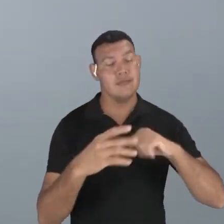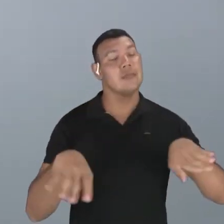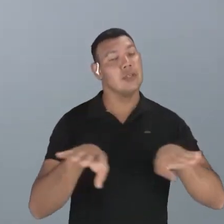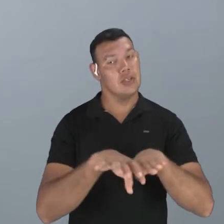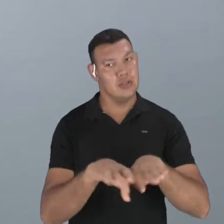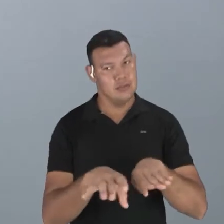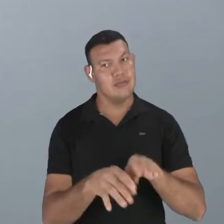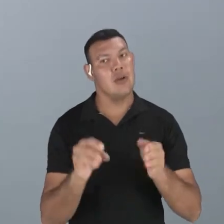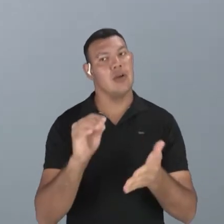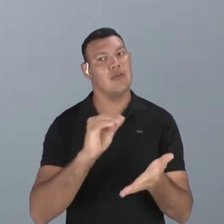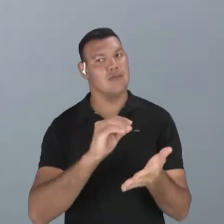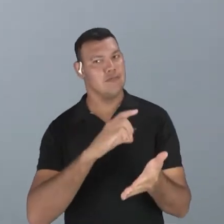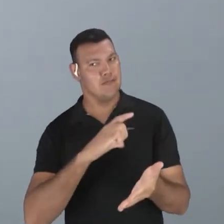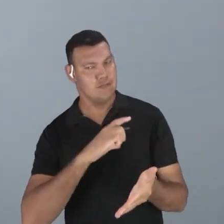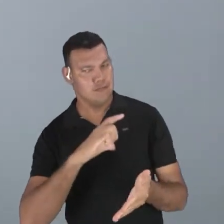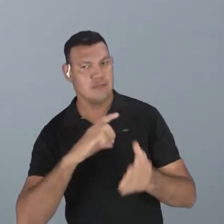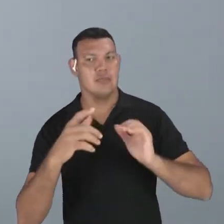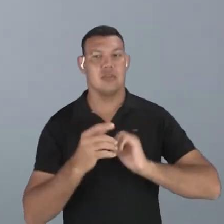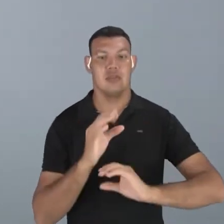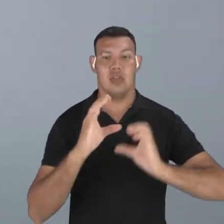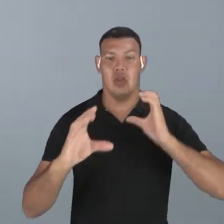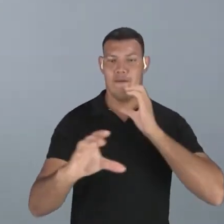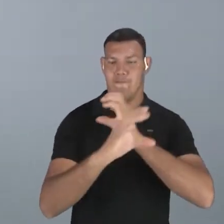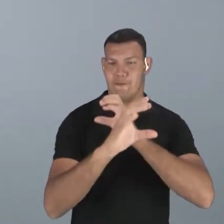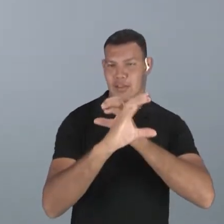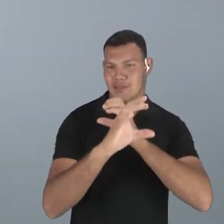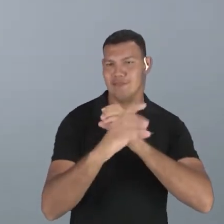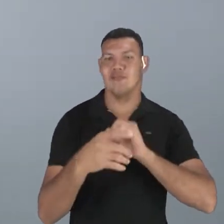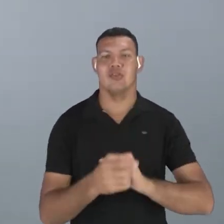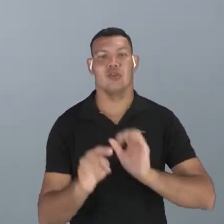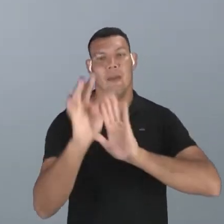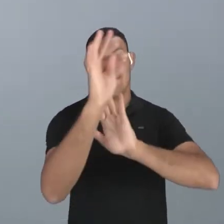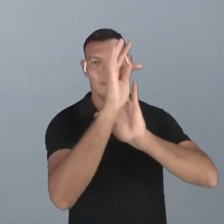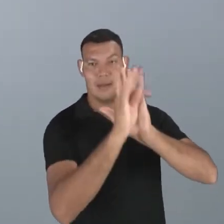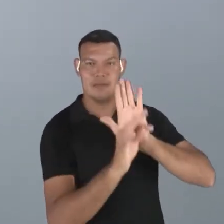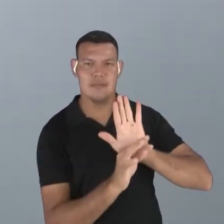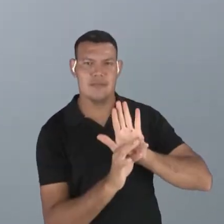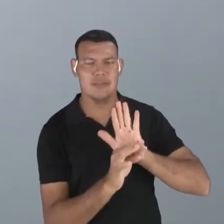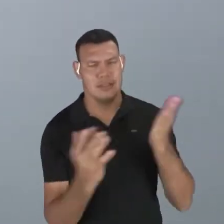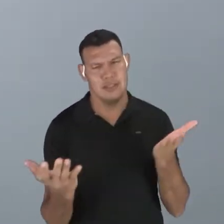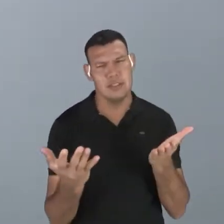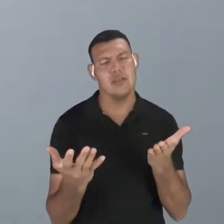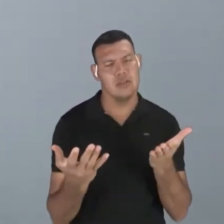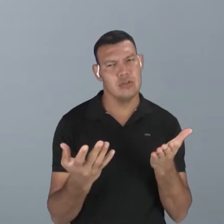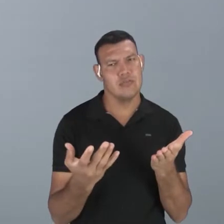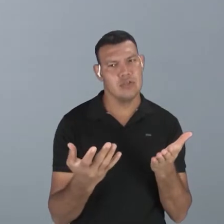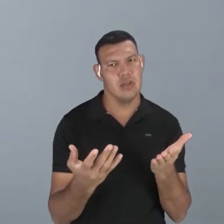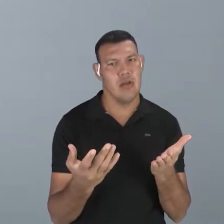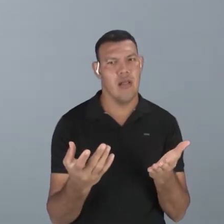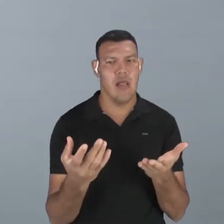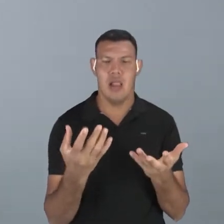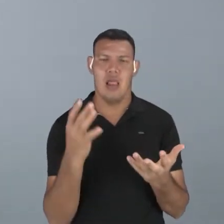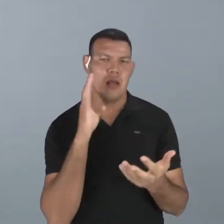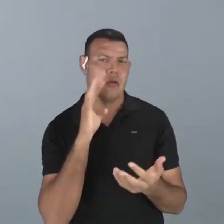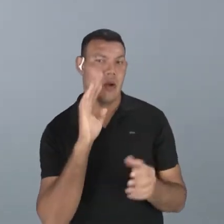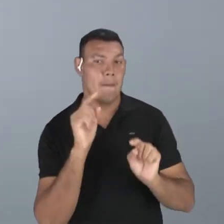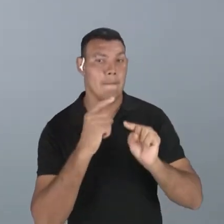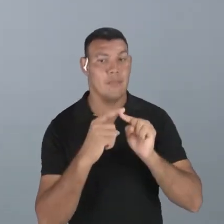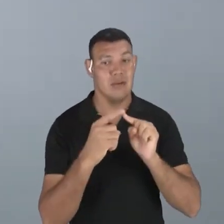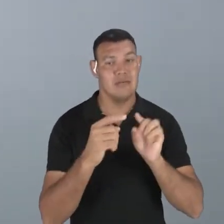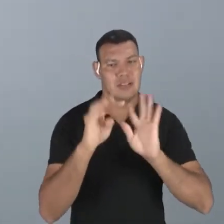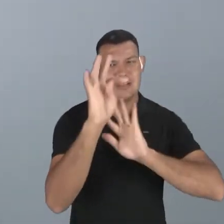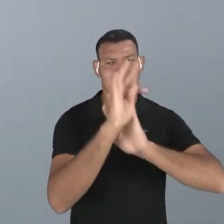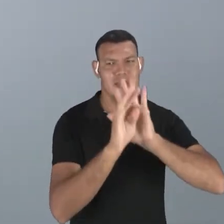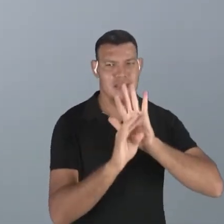falha na concordância uma verbal em um texto, mas de maneira proposital, porque todo